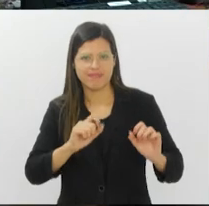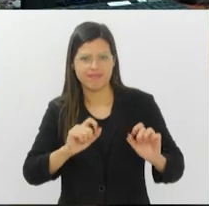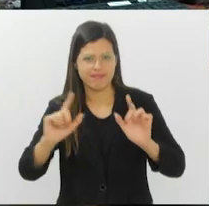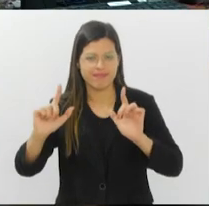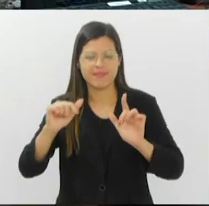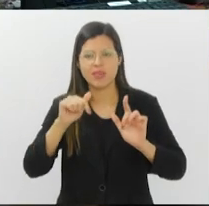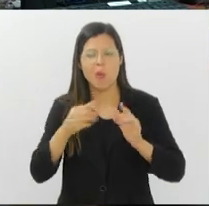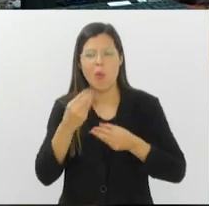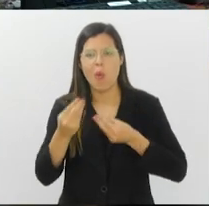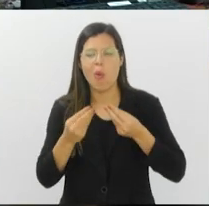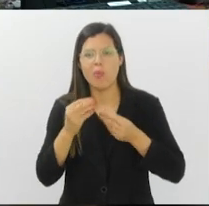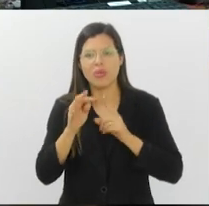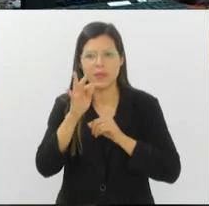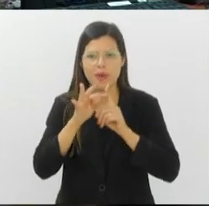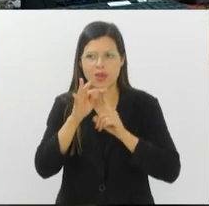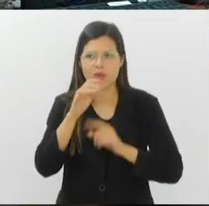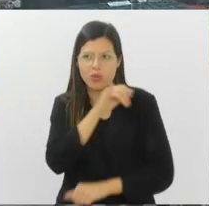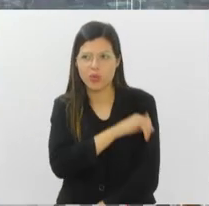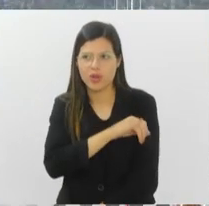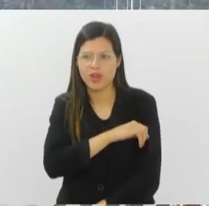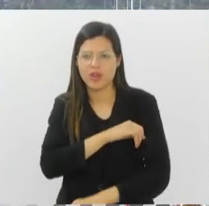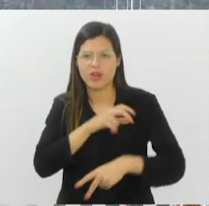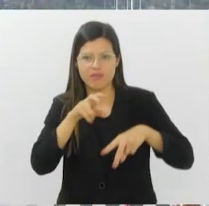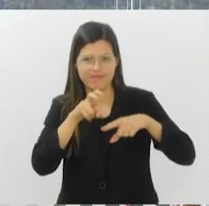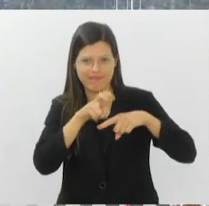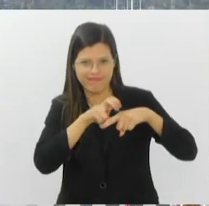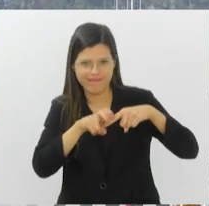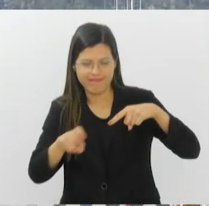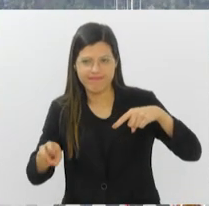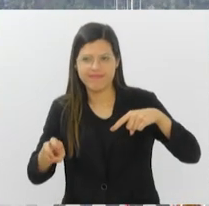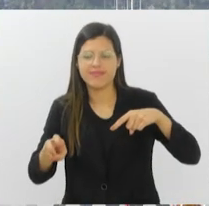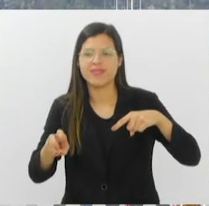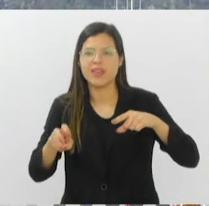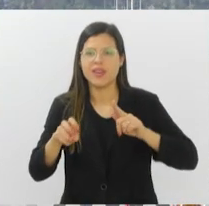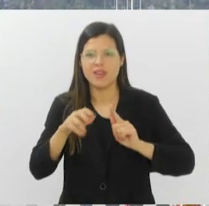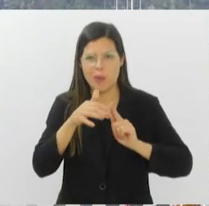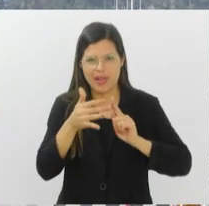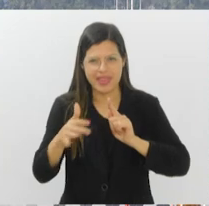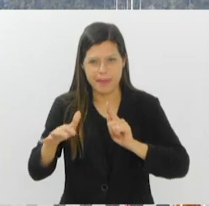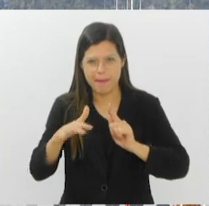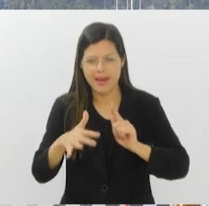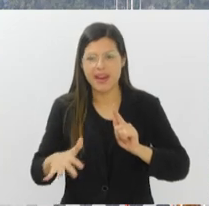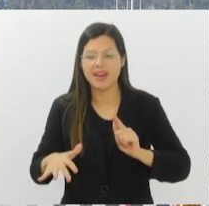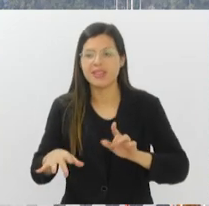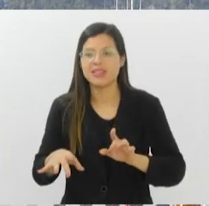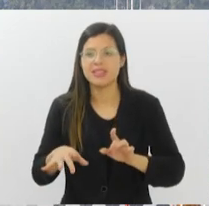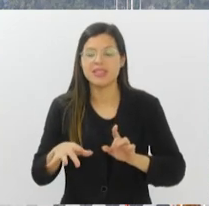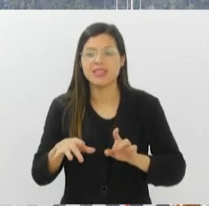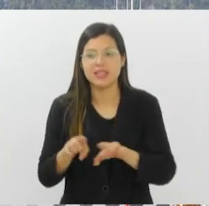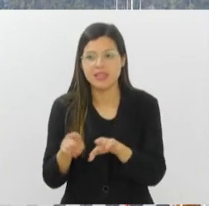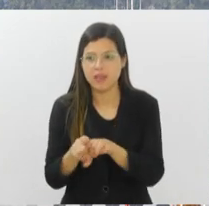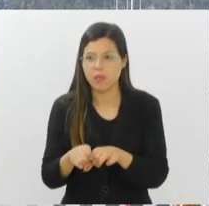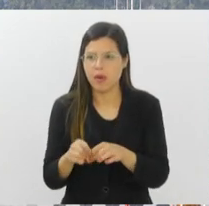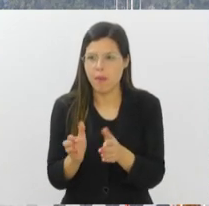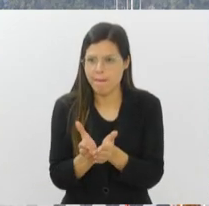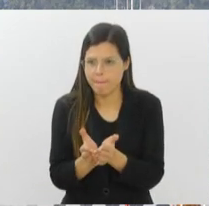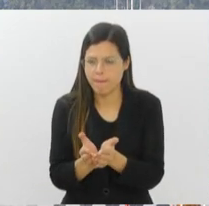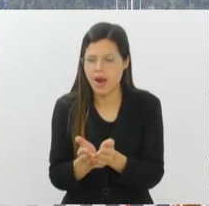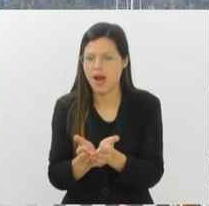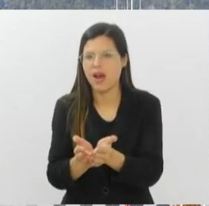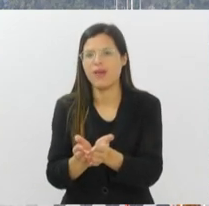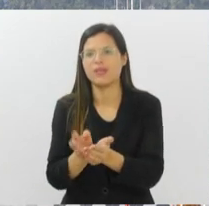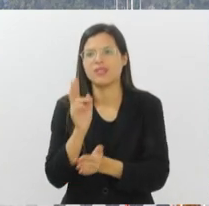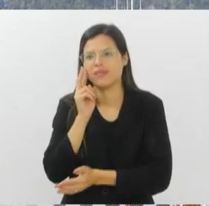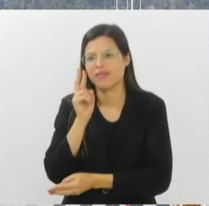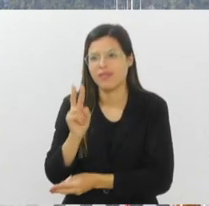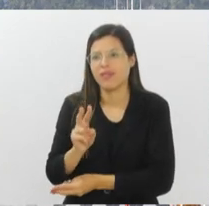no Rio de Janeiro. Você vê imagens aí do Pão de Açúcar, Baía de Guanabara. Aqui embaixo, também os barcos ali da Marina da Glória. O